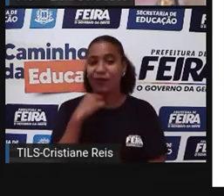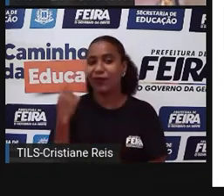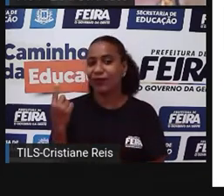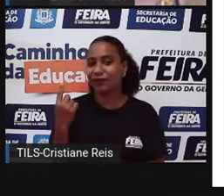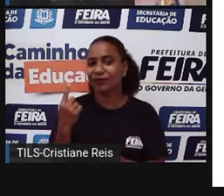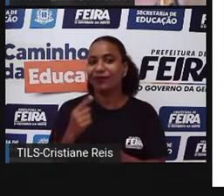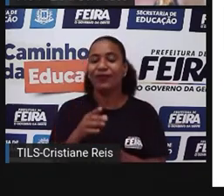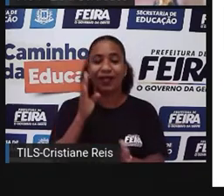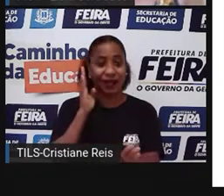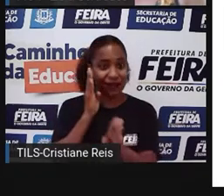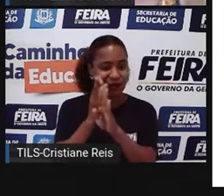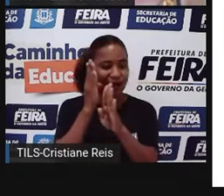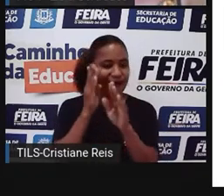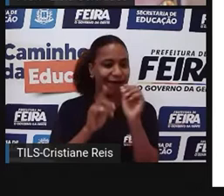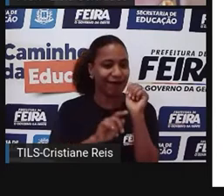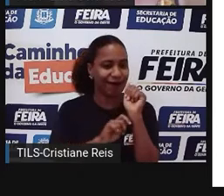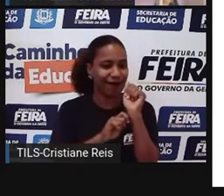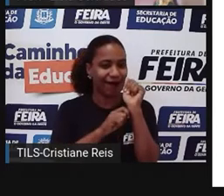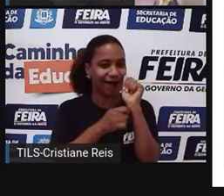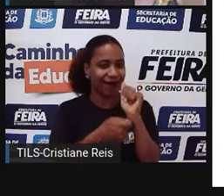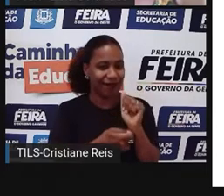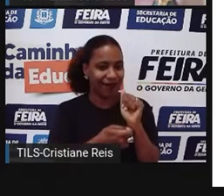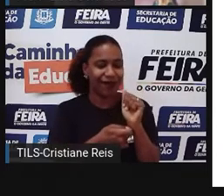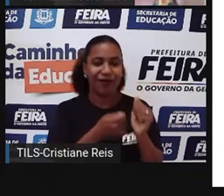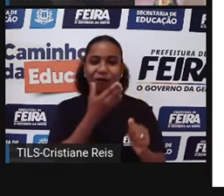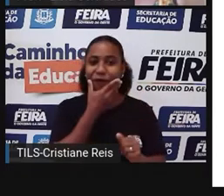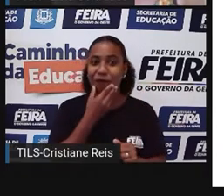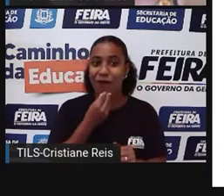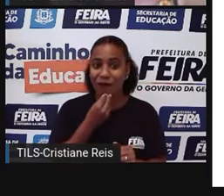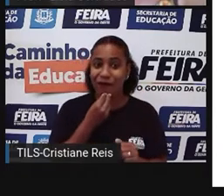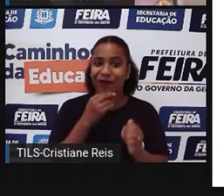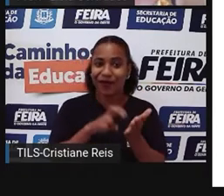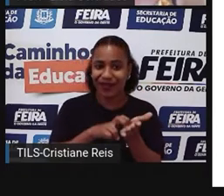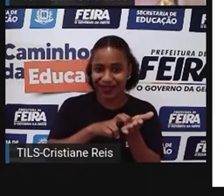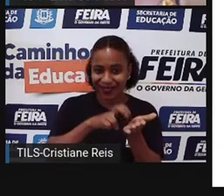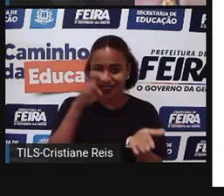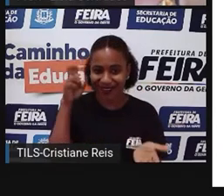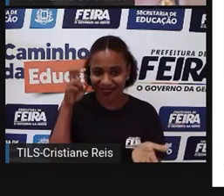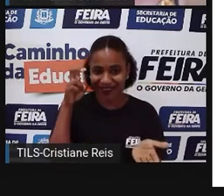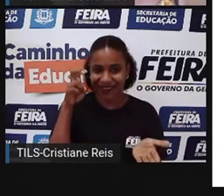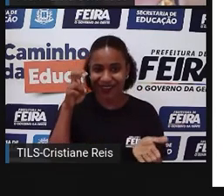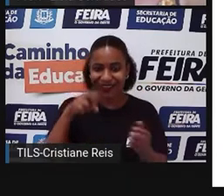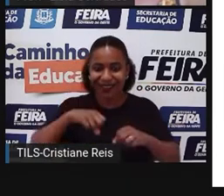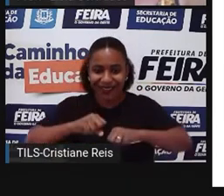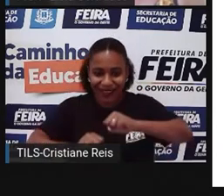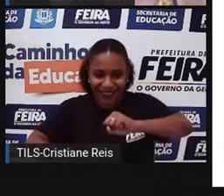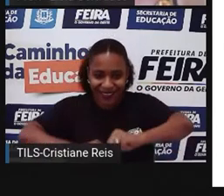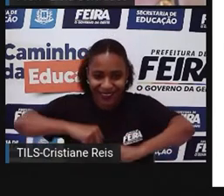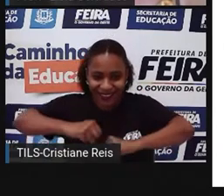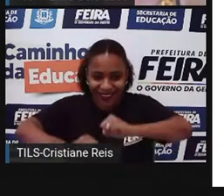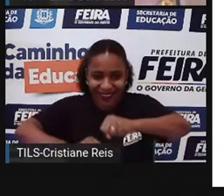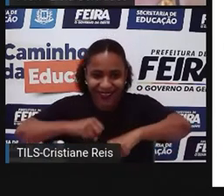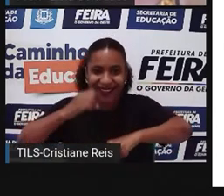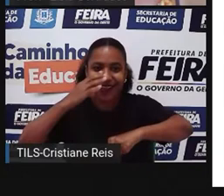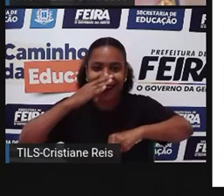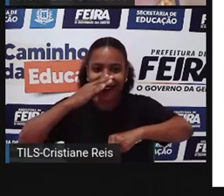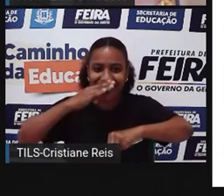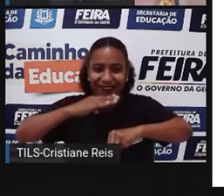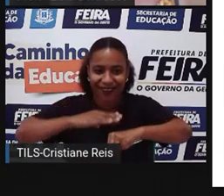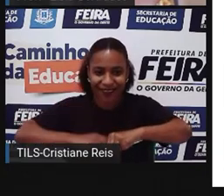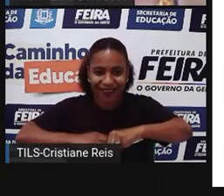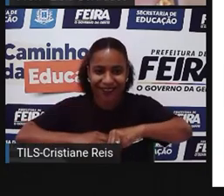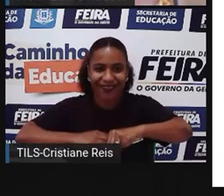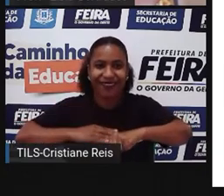Ele descobriu que se tratava do homem, porque o homem, de manhã, na infância, engatinha, né? A tarde anda,